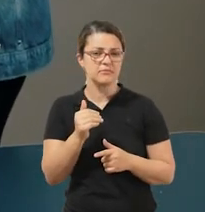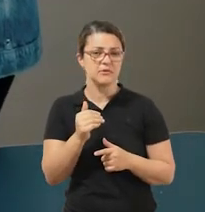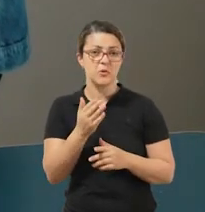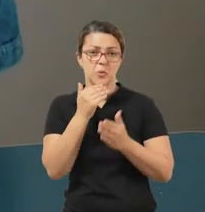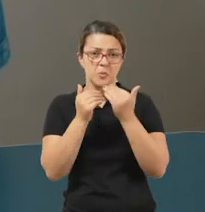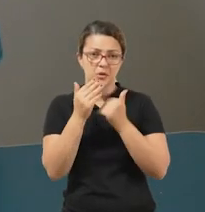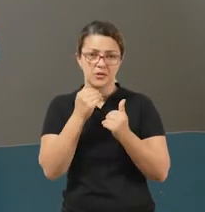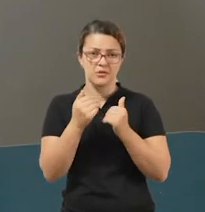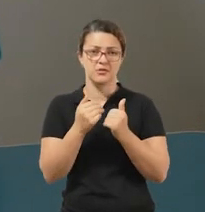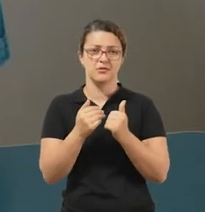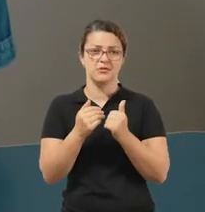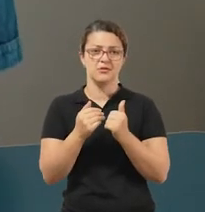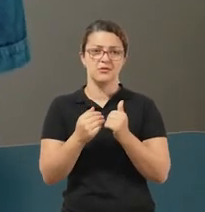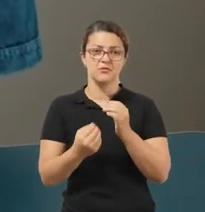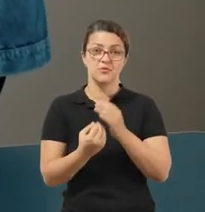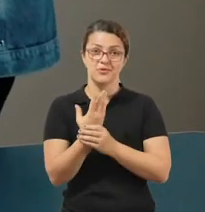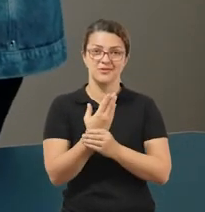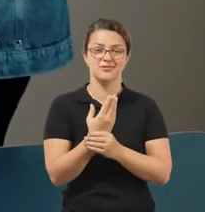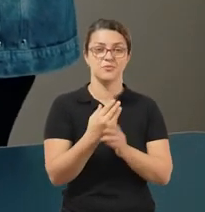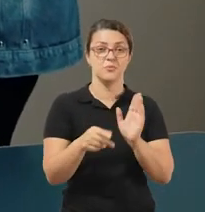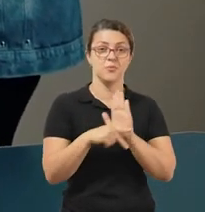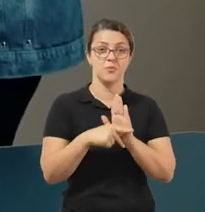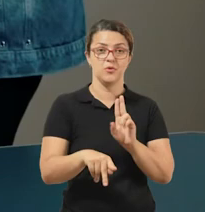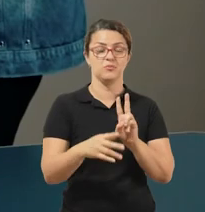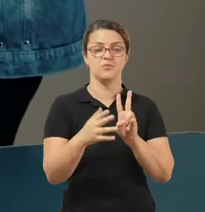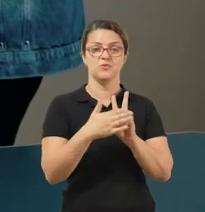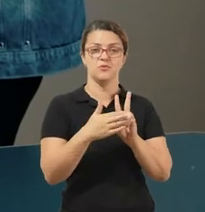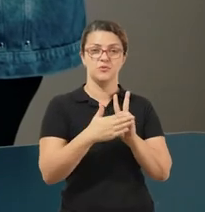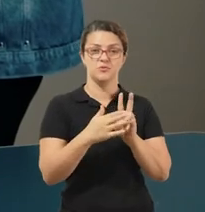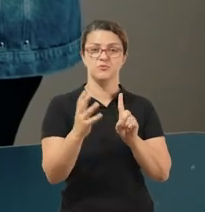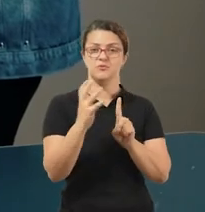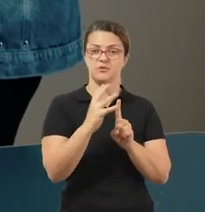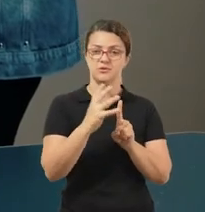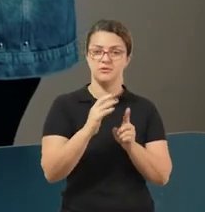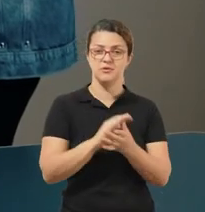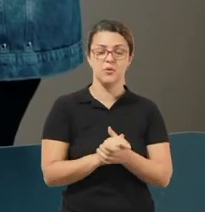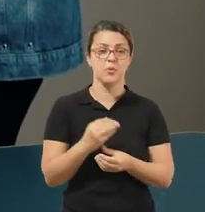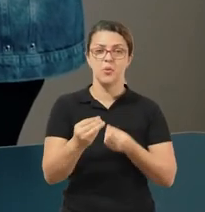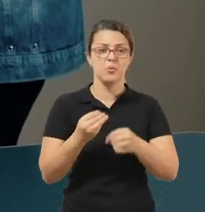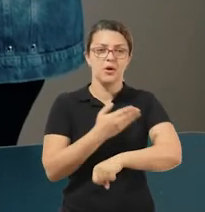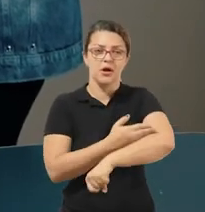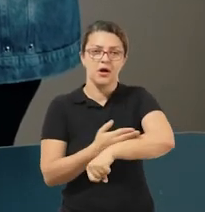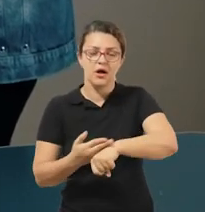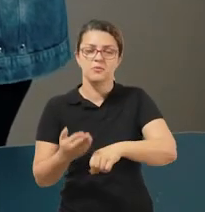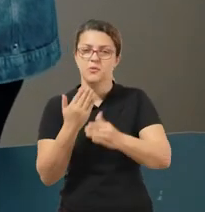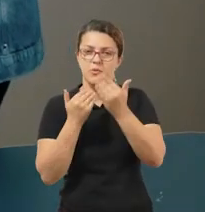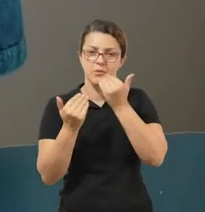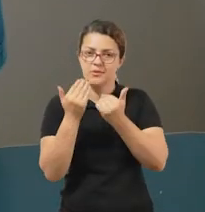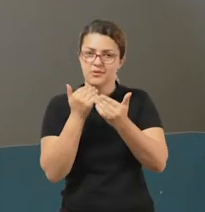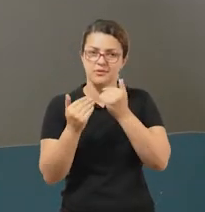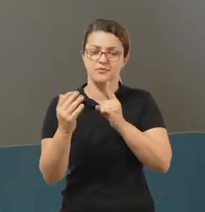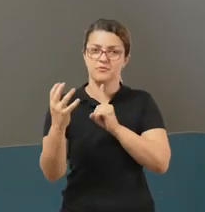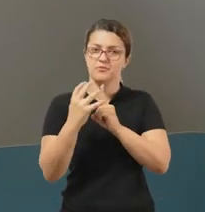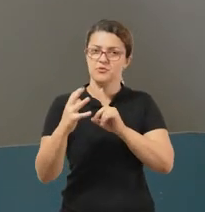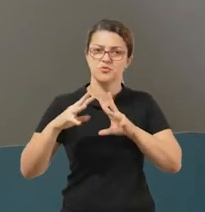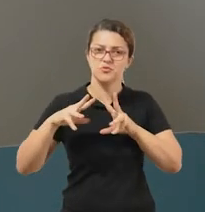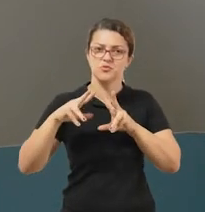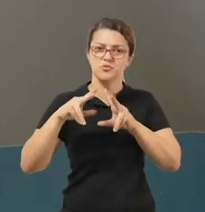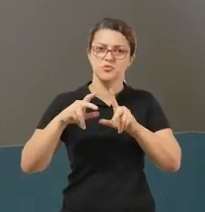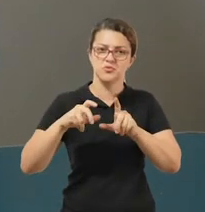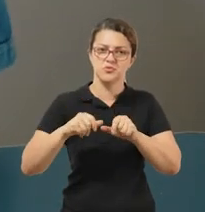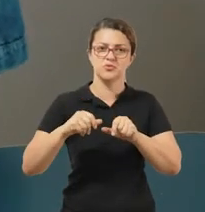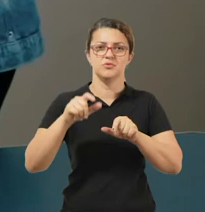de origem indígena? Como os nossos hábitos alimentares tradicionais influenciam a alimentação de todos os